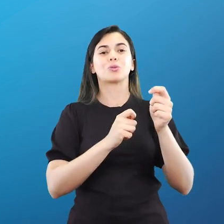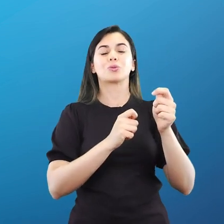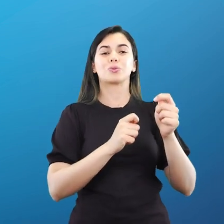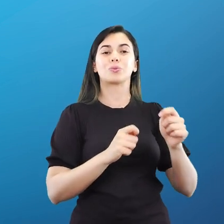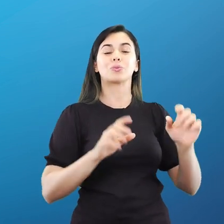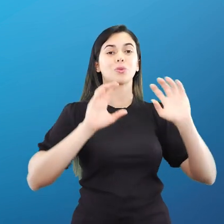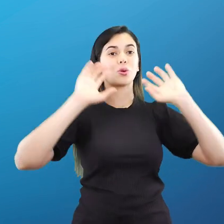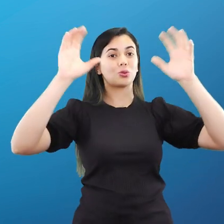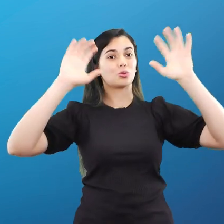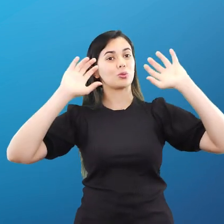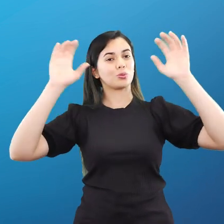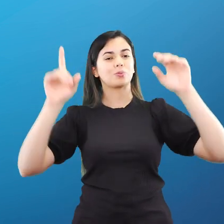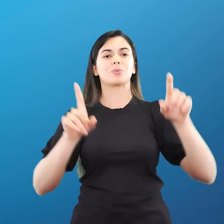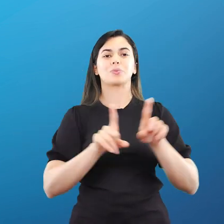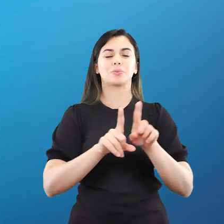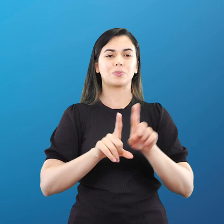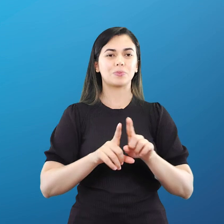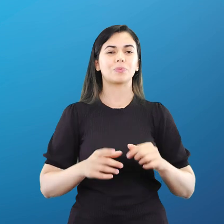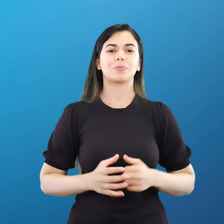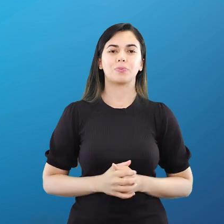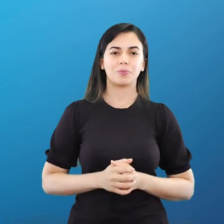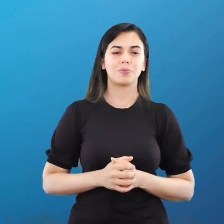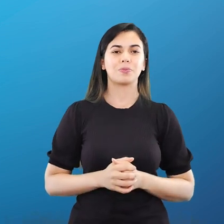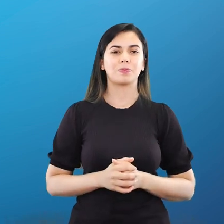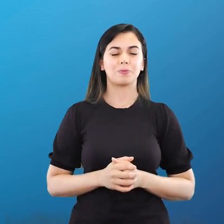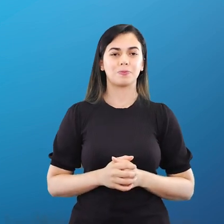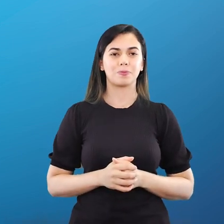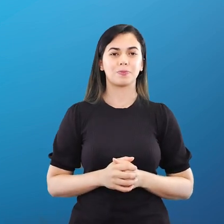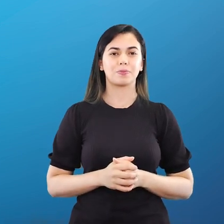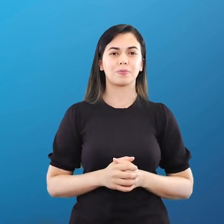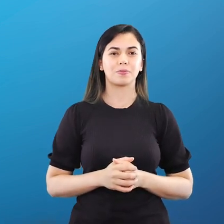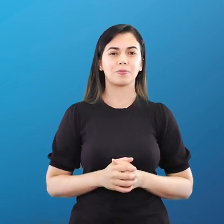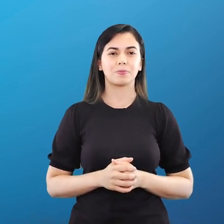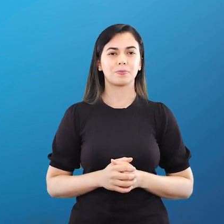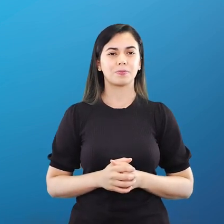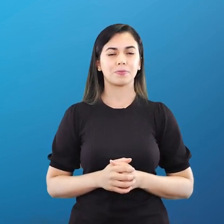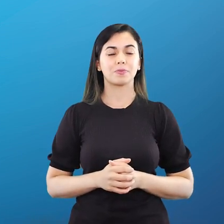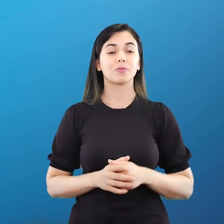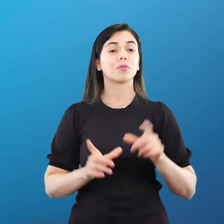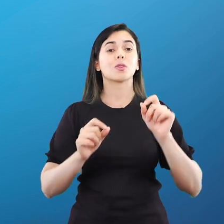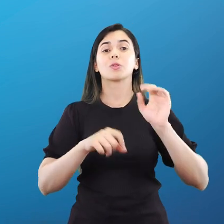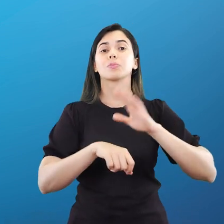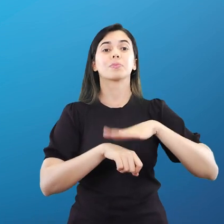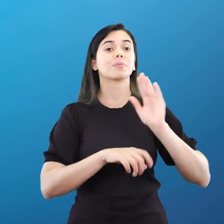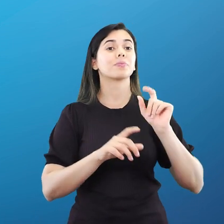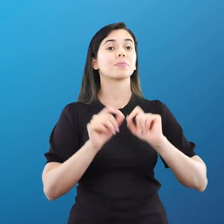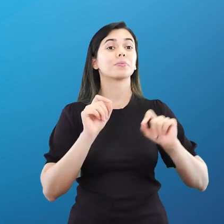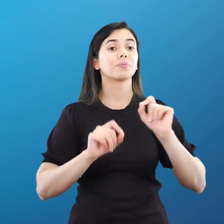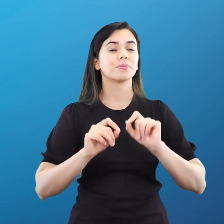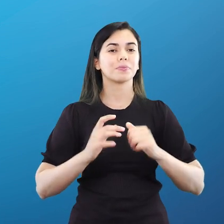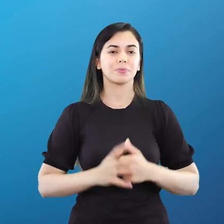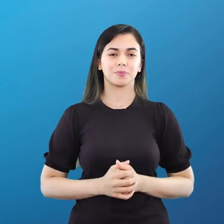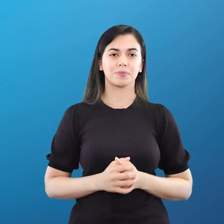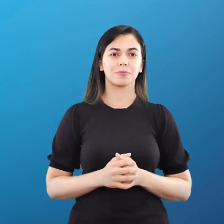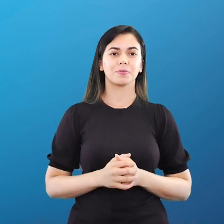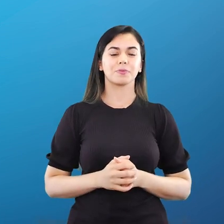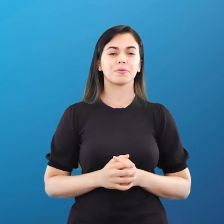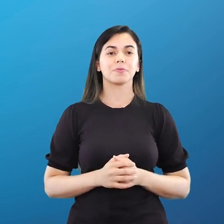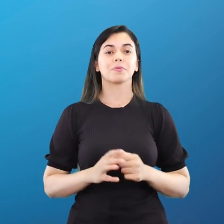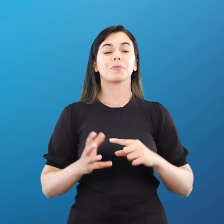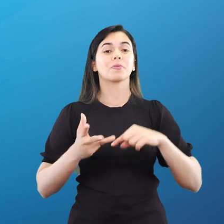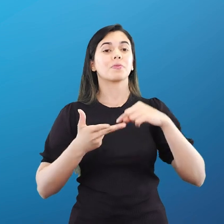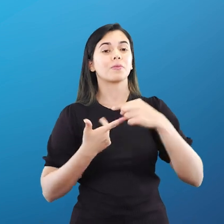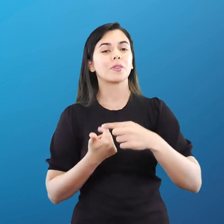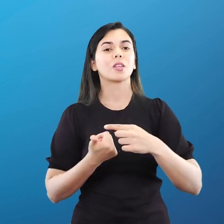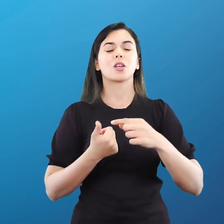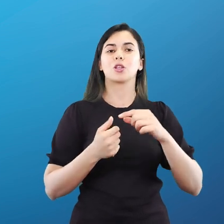convencional e o basquete 3x3, né? Ali o mano a mano. O que mais, Sorra? Ah, outras modalidades.